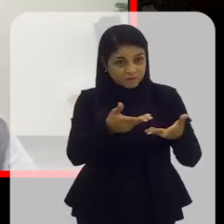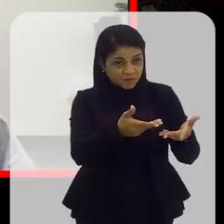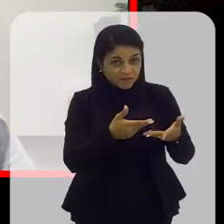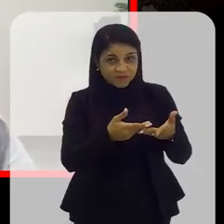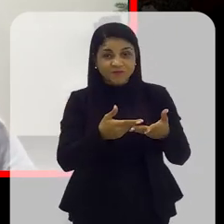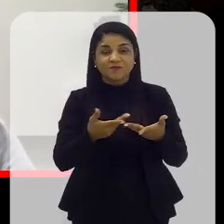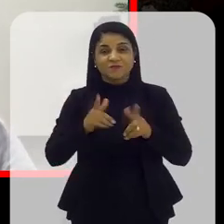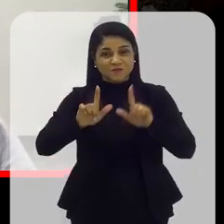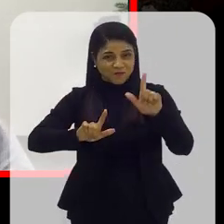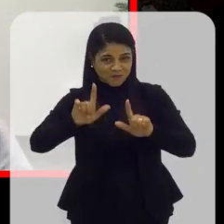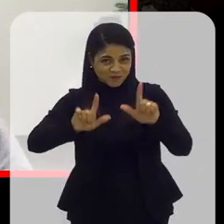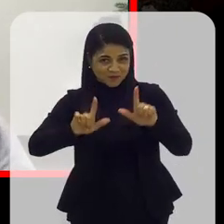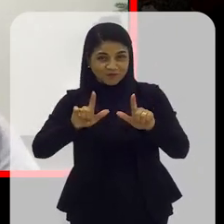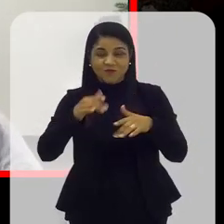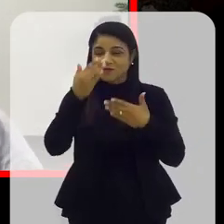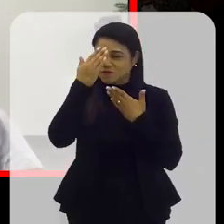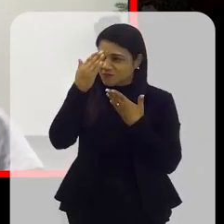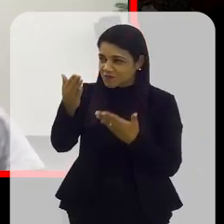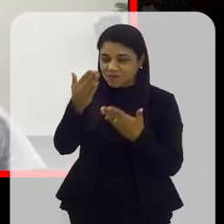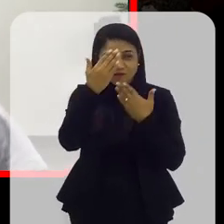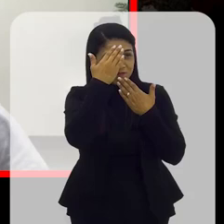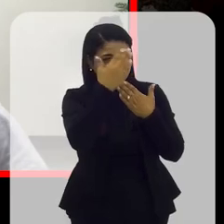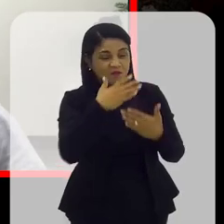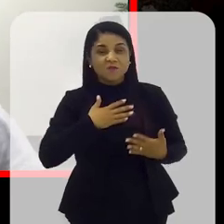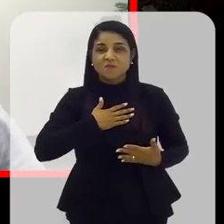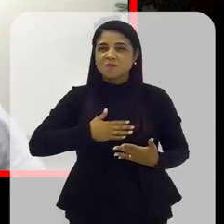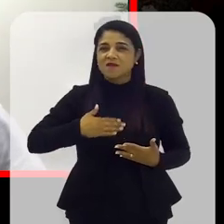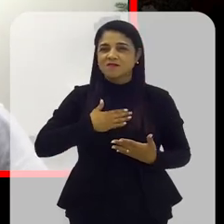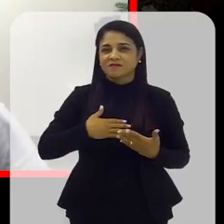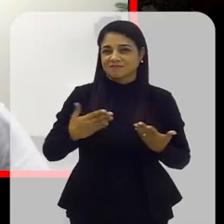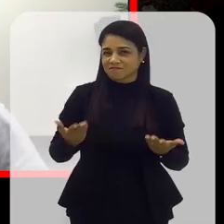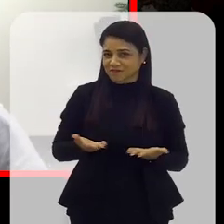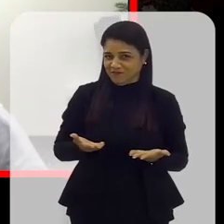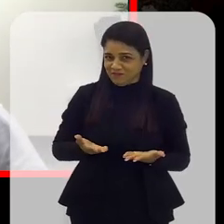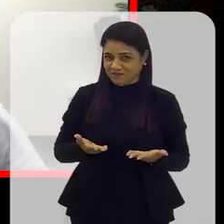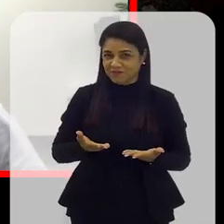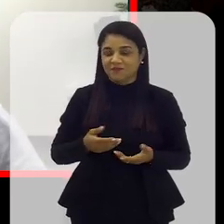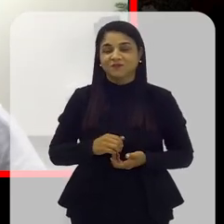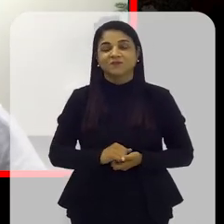Obrigada. Obrigada, é um prazer estar aqui com vocês.